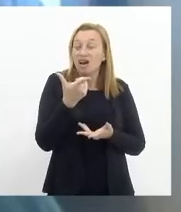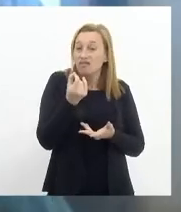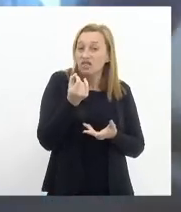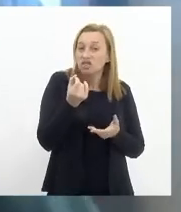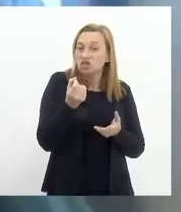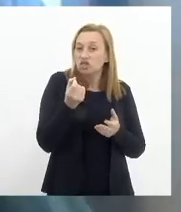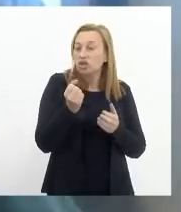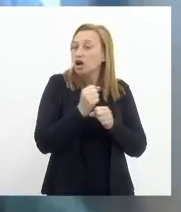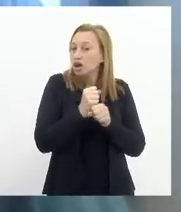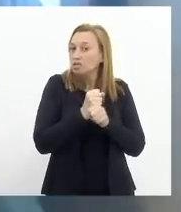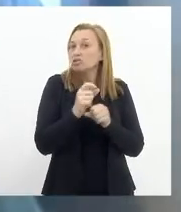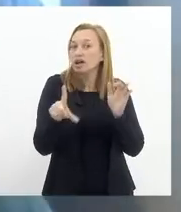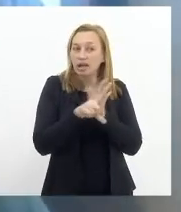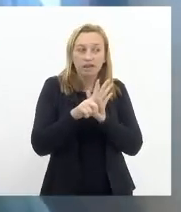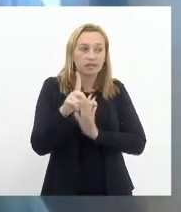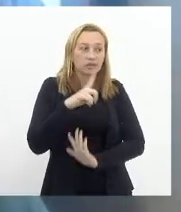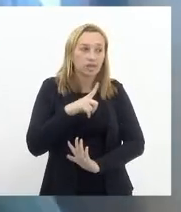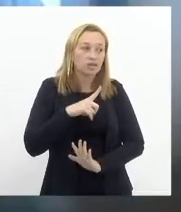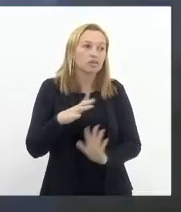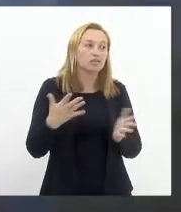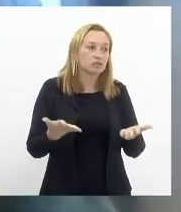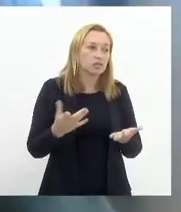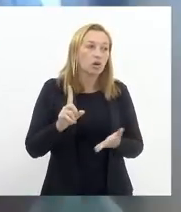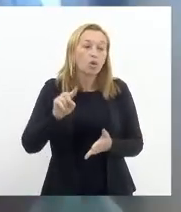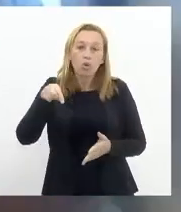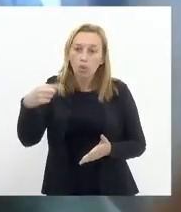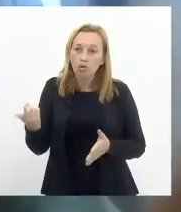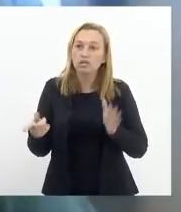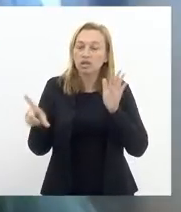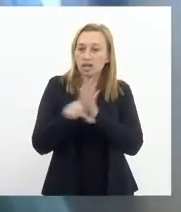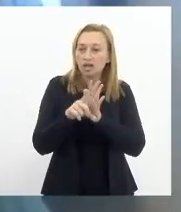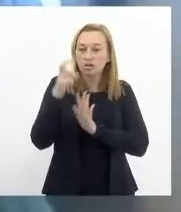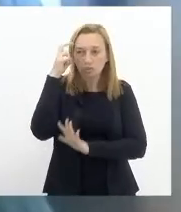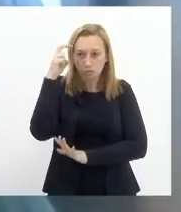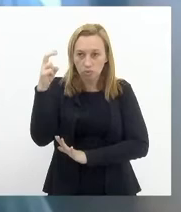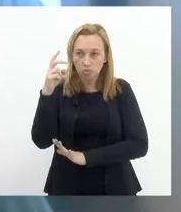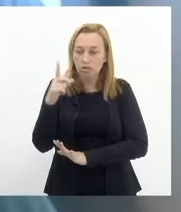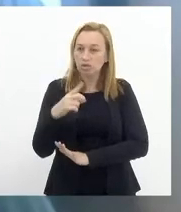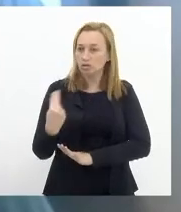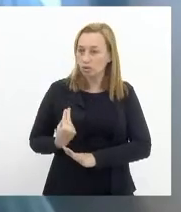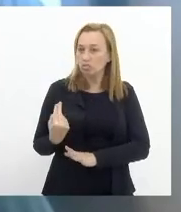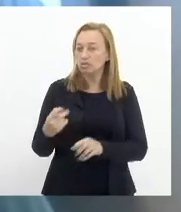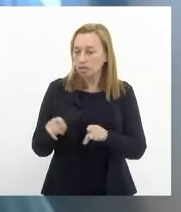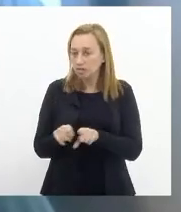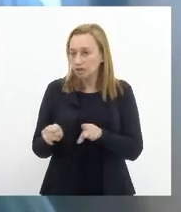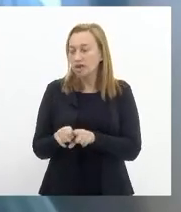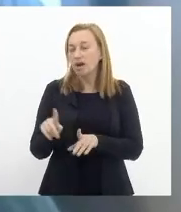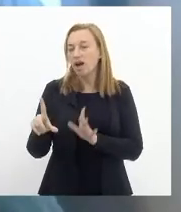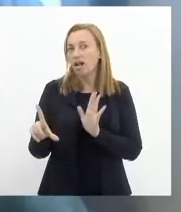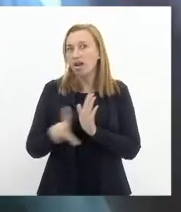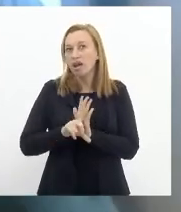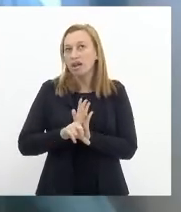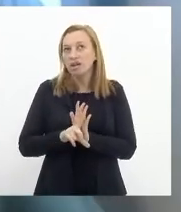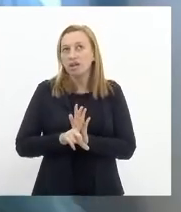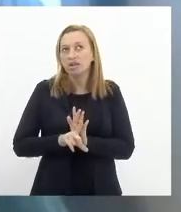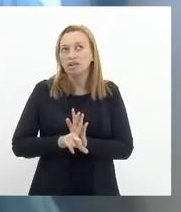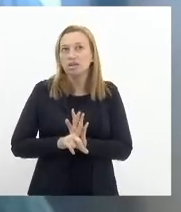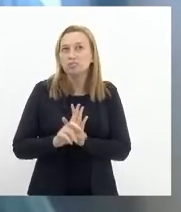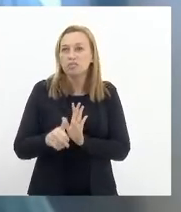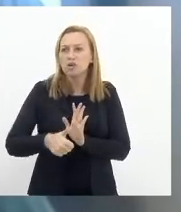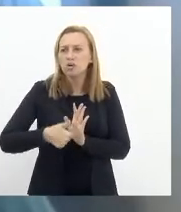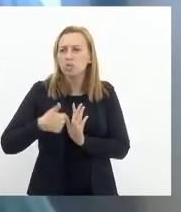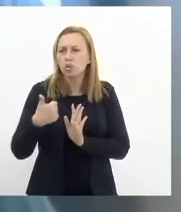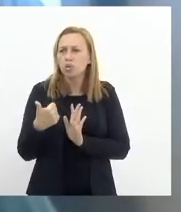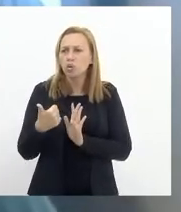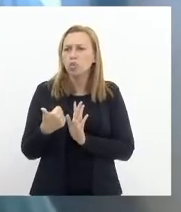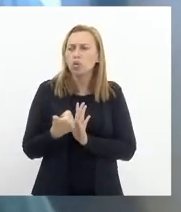aliás é outra lei sobre cultura nós somos coautores a lei que melhorou a